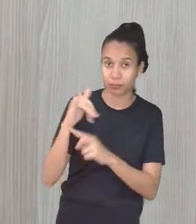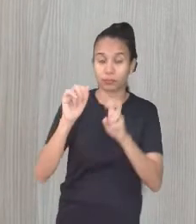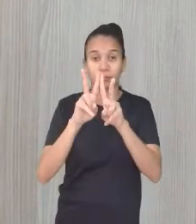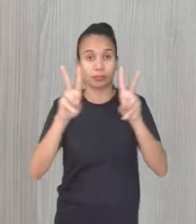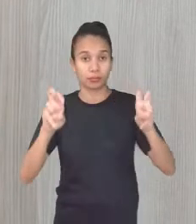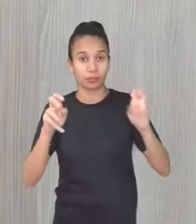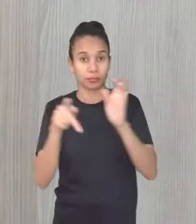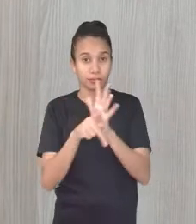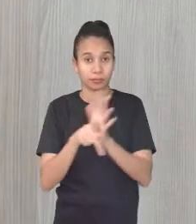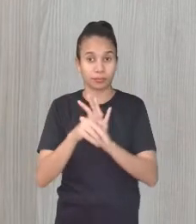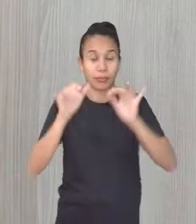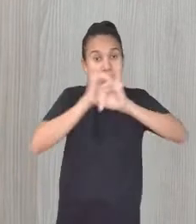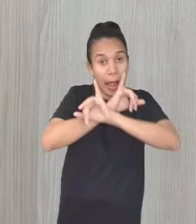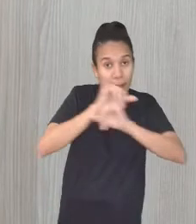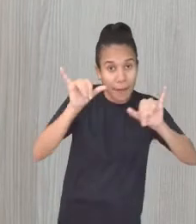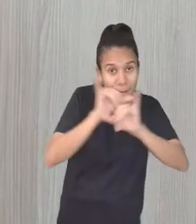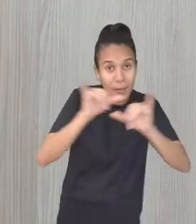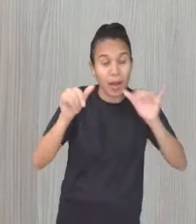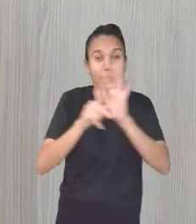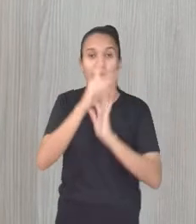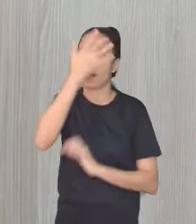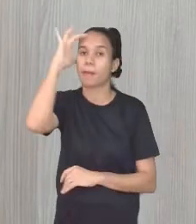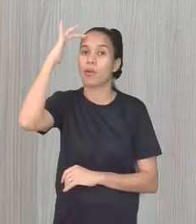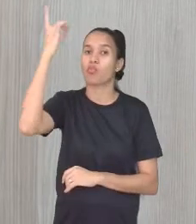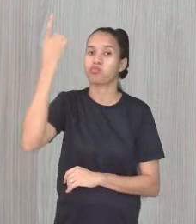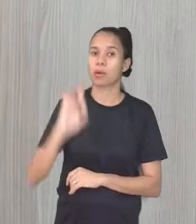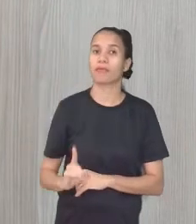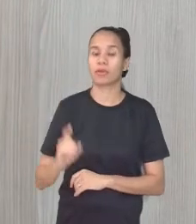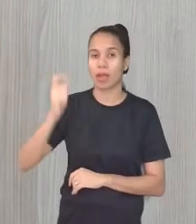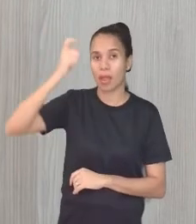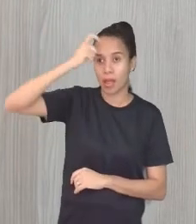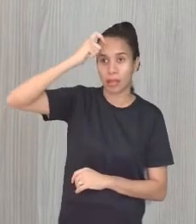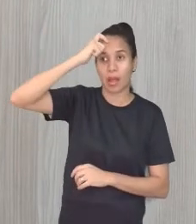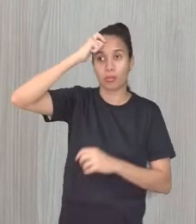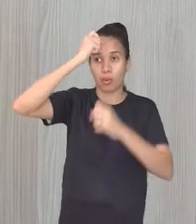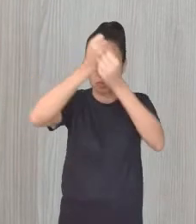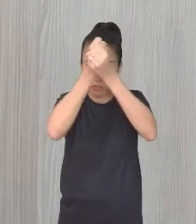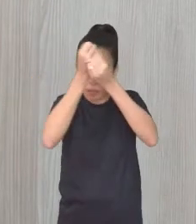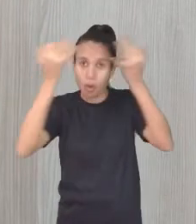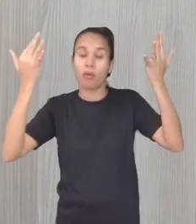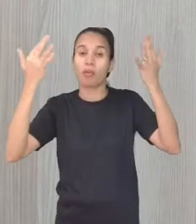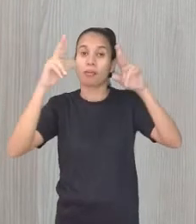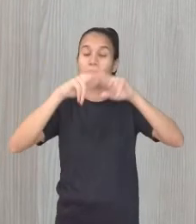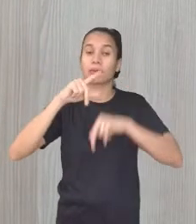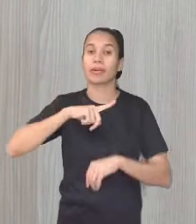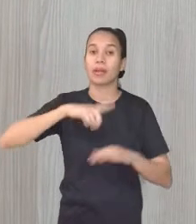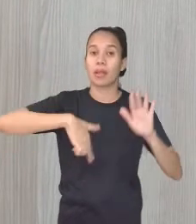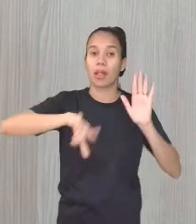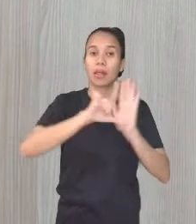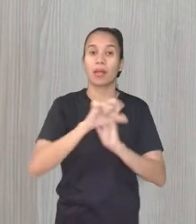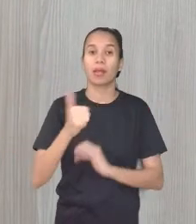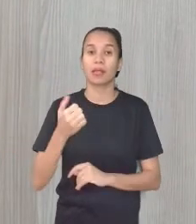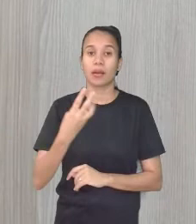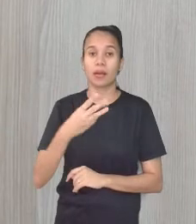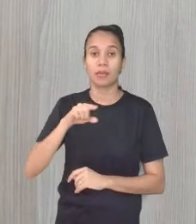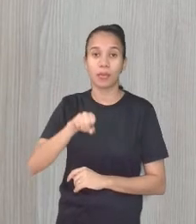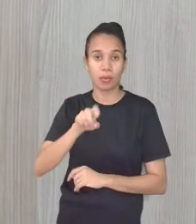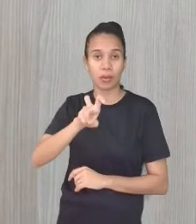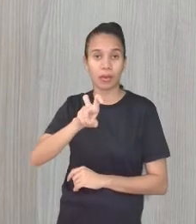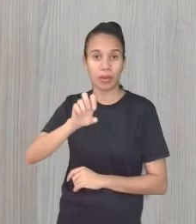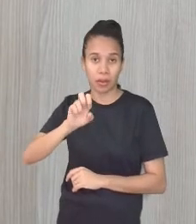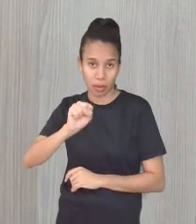relação a essa campanha da pessoa com deficiência intelectual e múltipla, gente. Existe uma lei, 13.585,